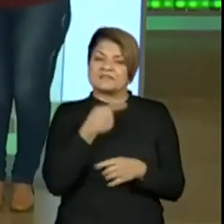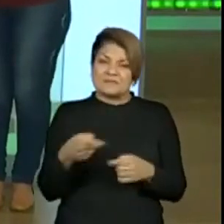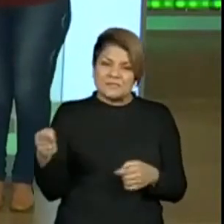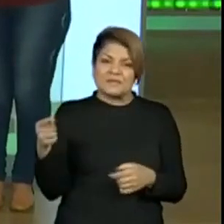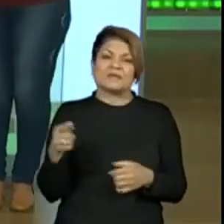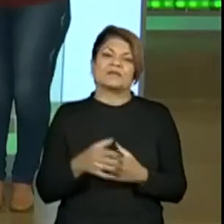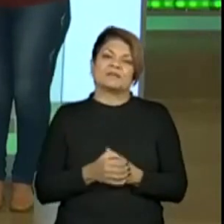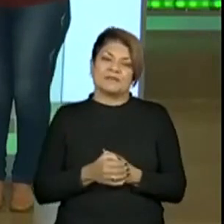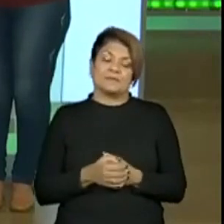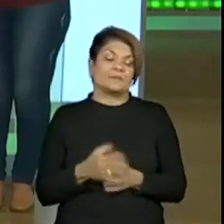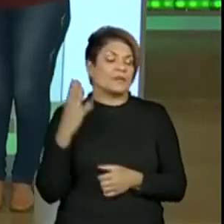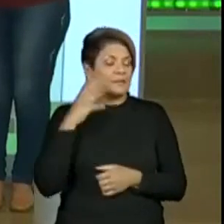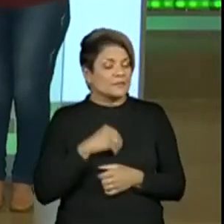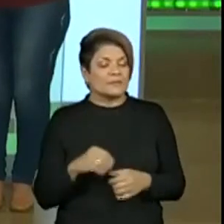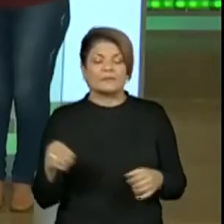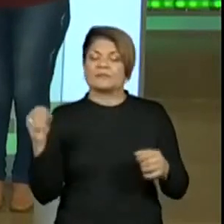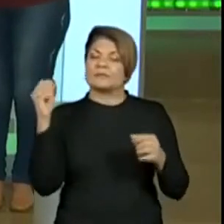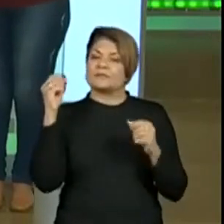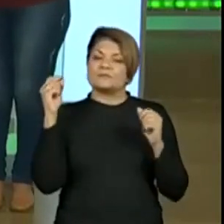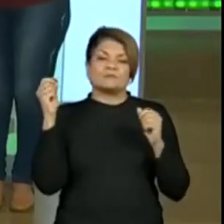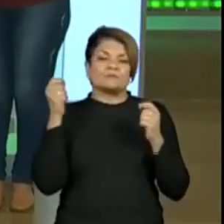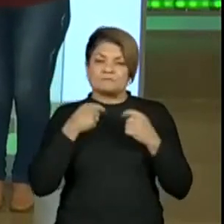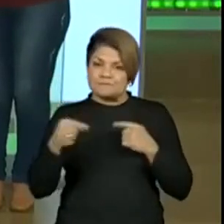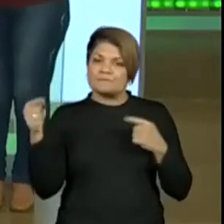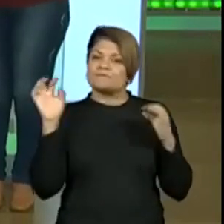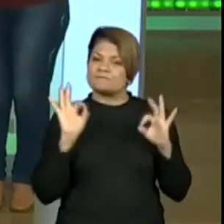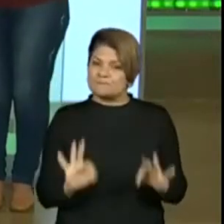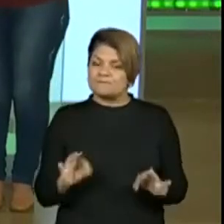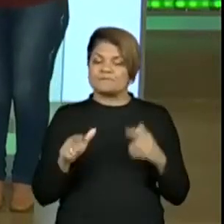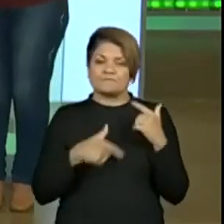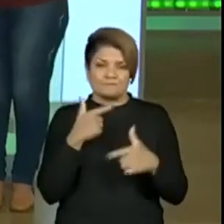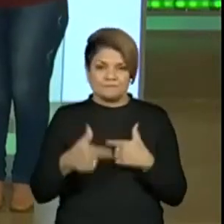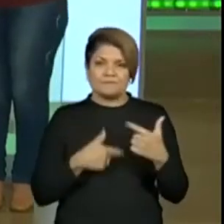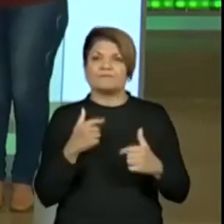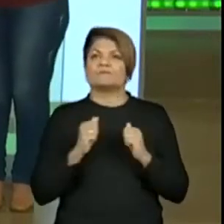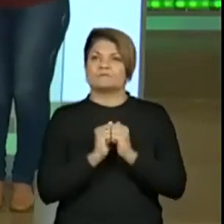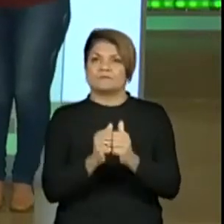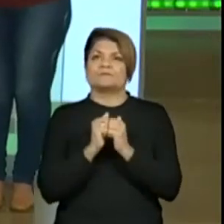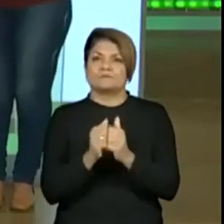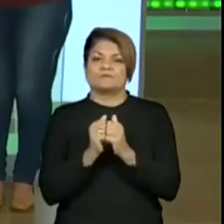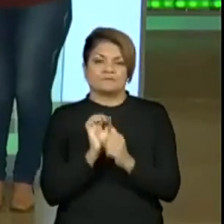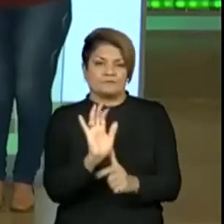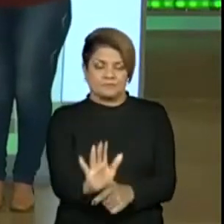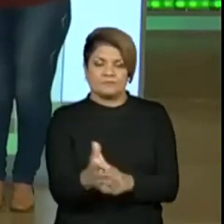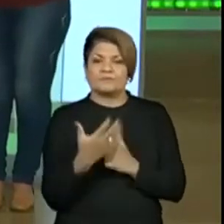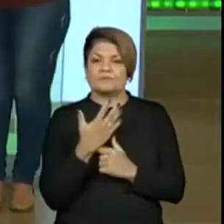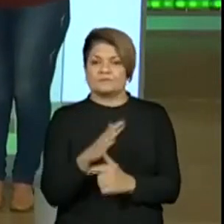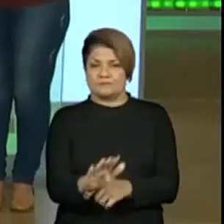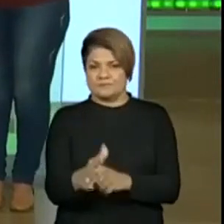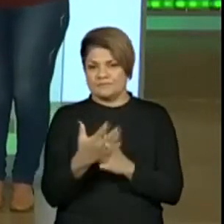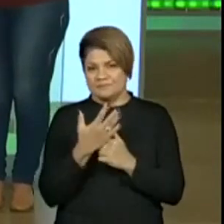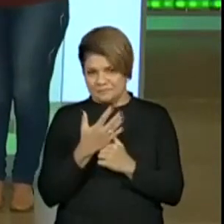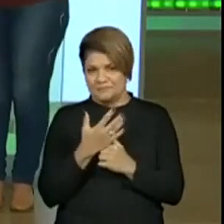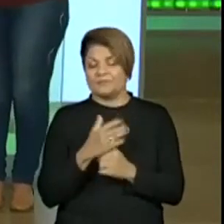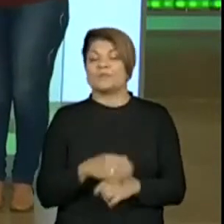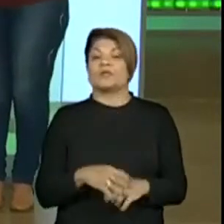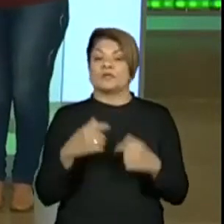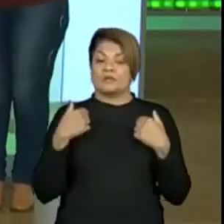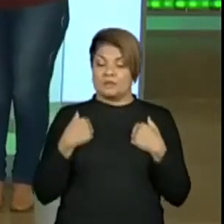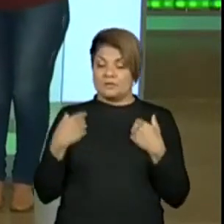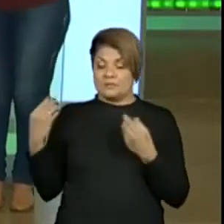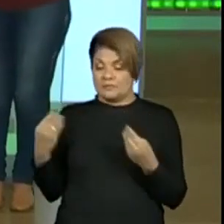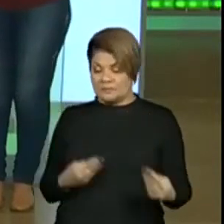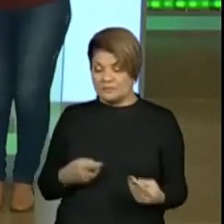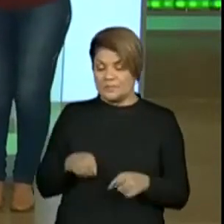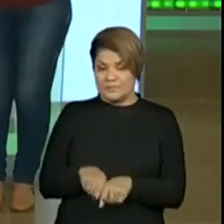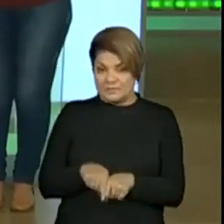a gente tem uma linda semana, uma semana de muito trabalho, mas sempre juntinhos, um contribuindo com o trabalho de novo. Sim, da mesma forma que a gente traz muita